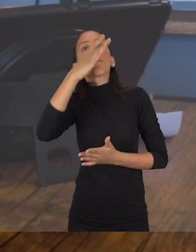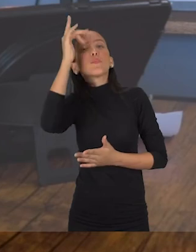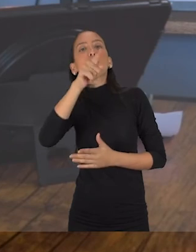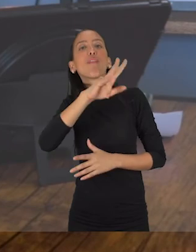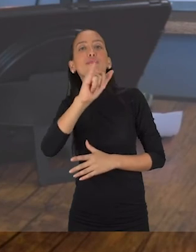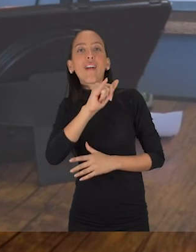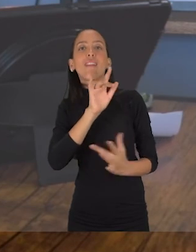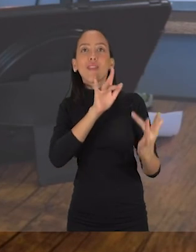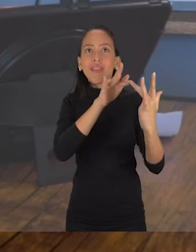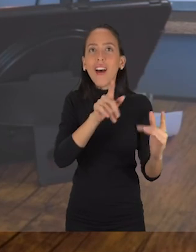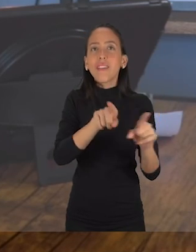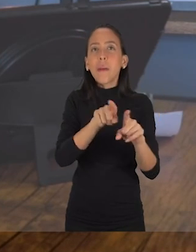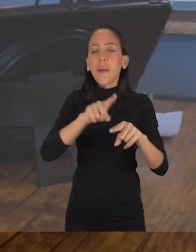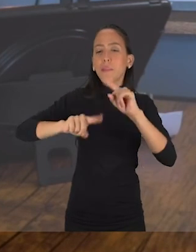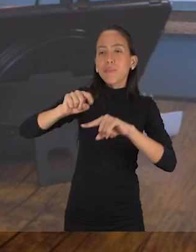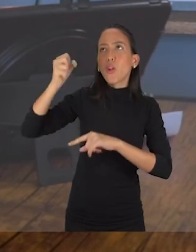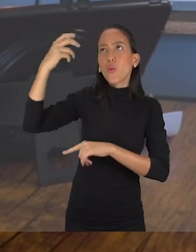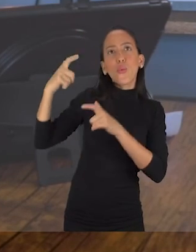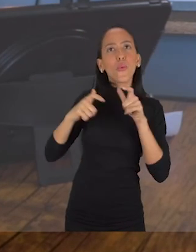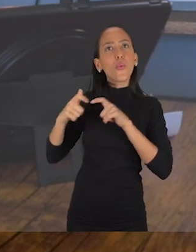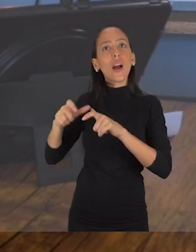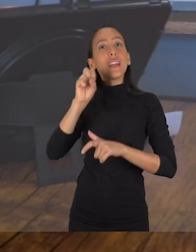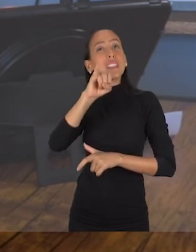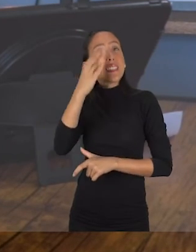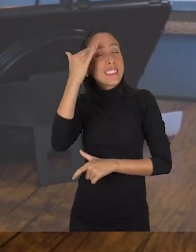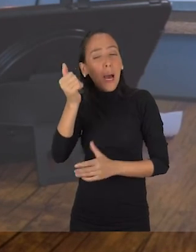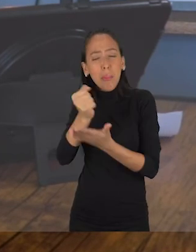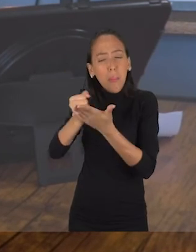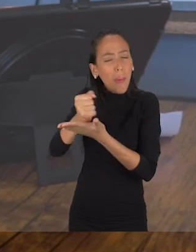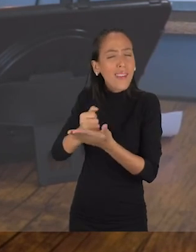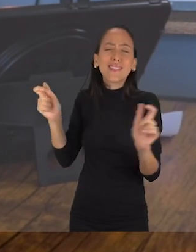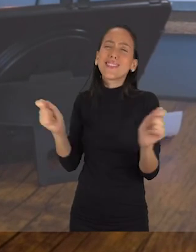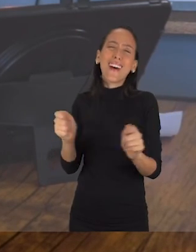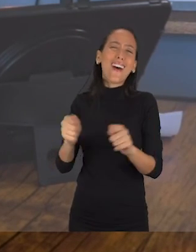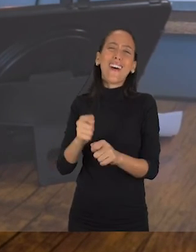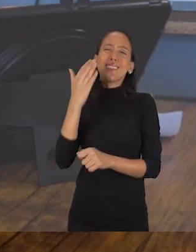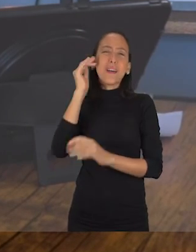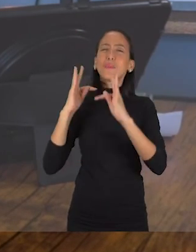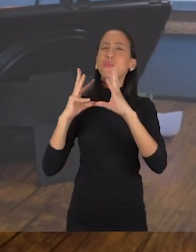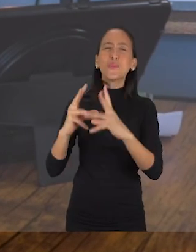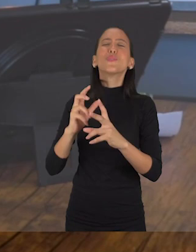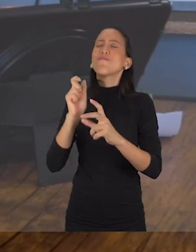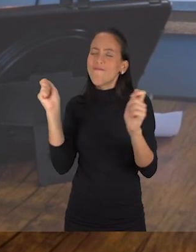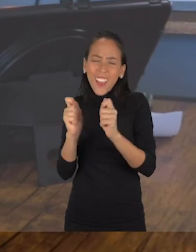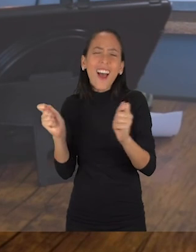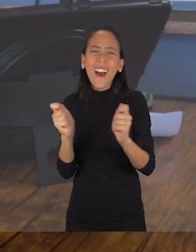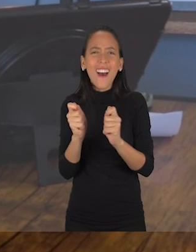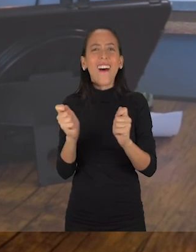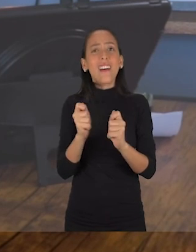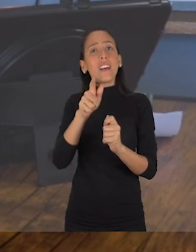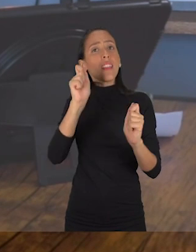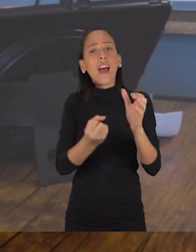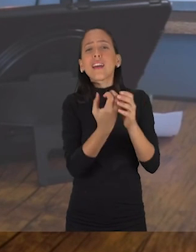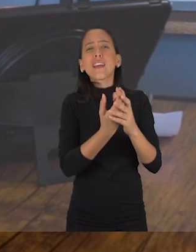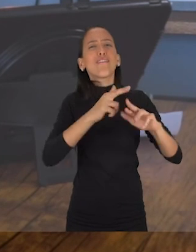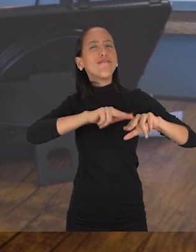equipamento, luz e cenário. E se você souber o básico, você já sabe muito. A partir daí, você consegue criar milhões de coisas.